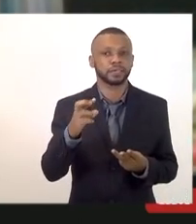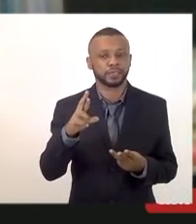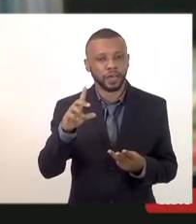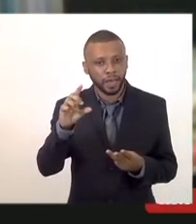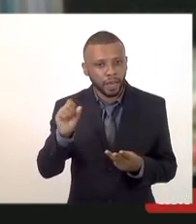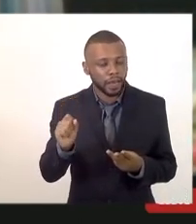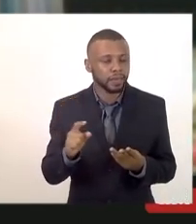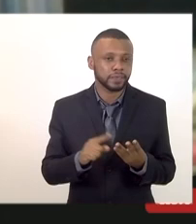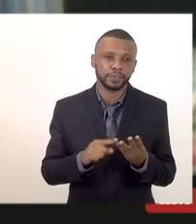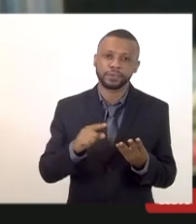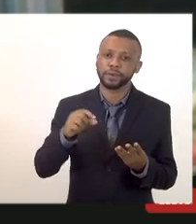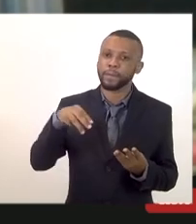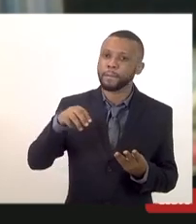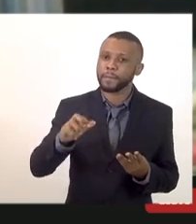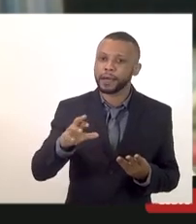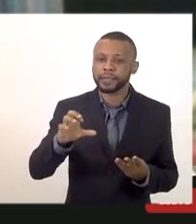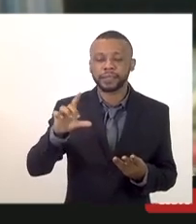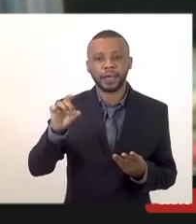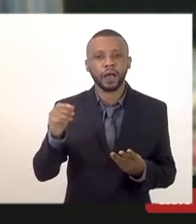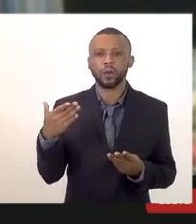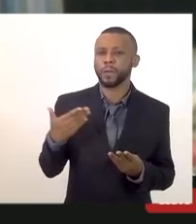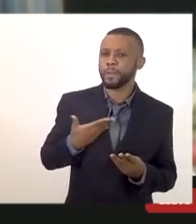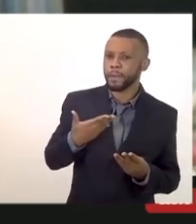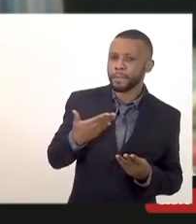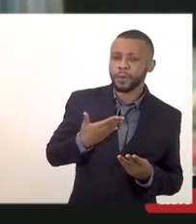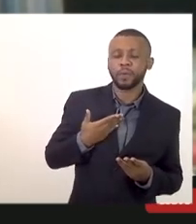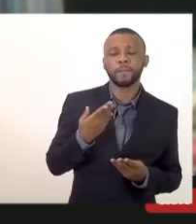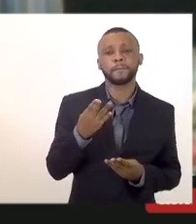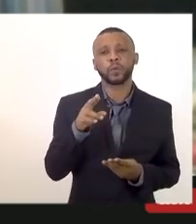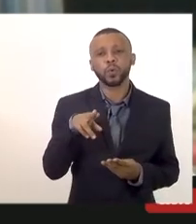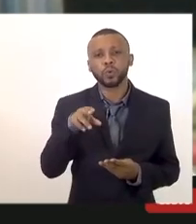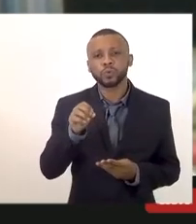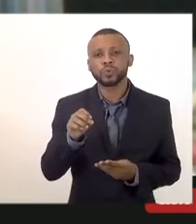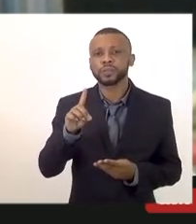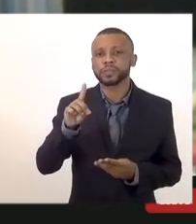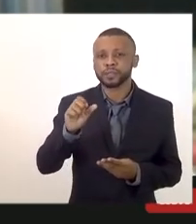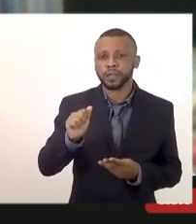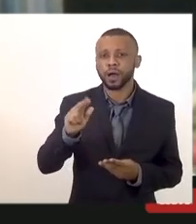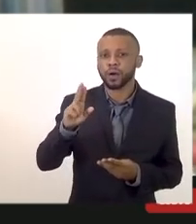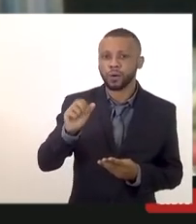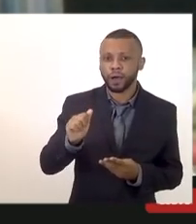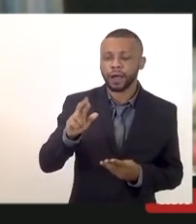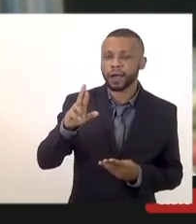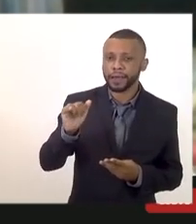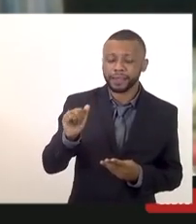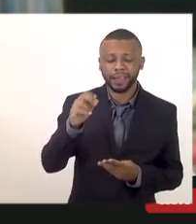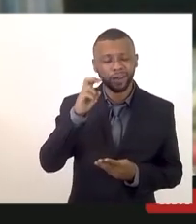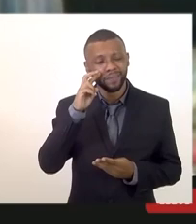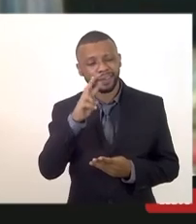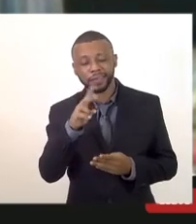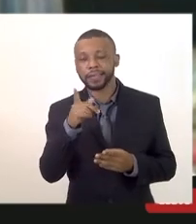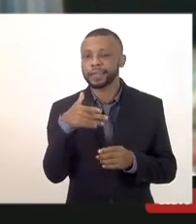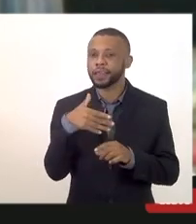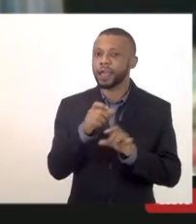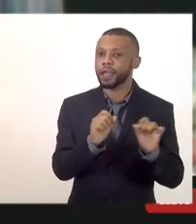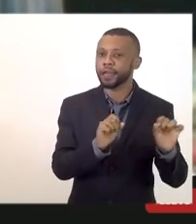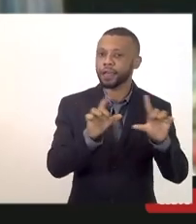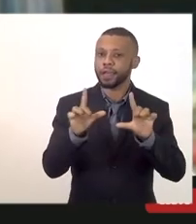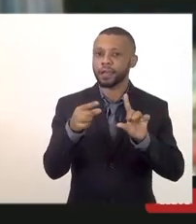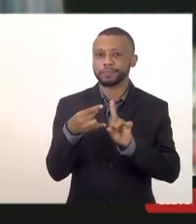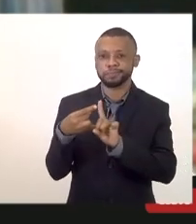Marcelo Seudino meu amigo deputado Bruno Dauari que passou por aí eu vi que ele entrou aí estava dentro